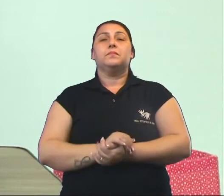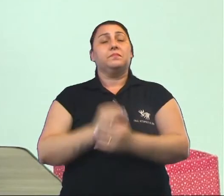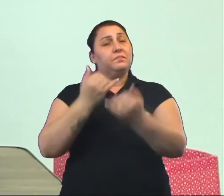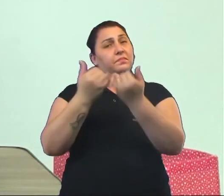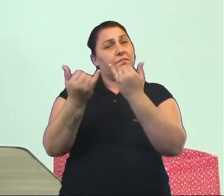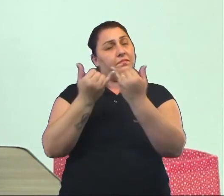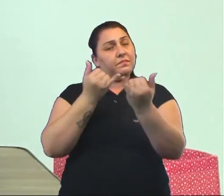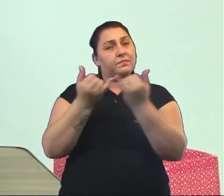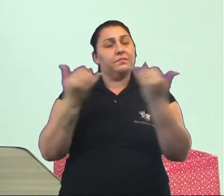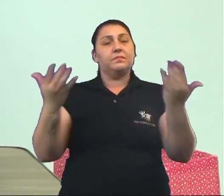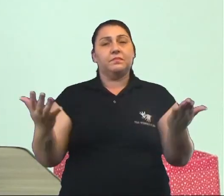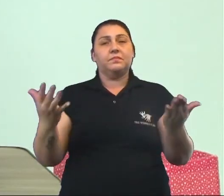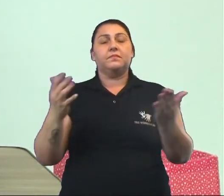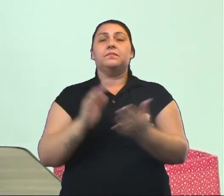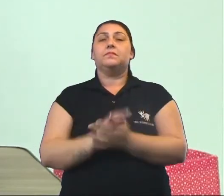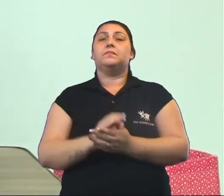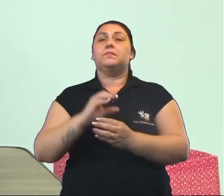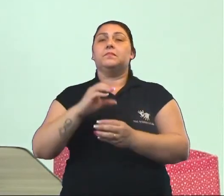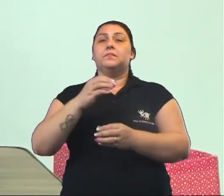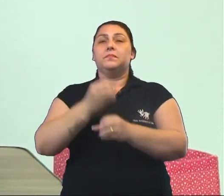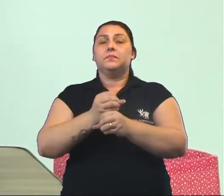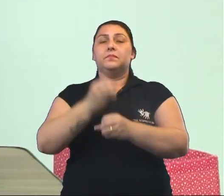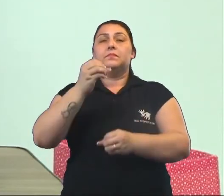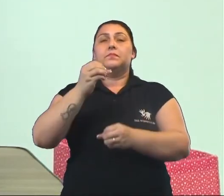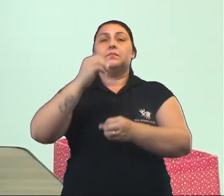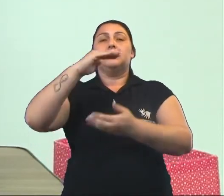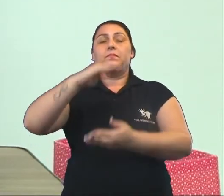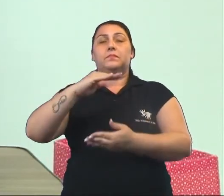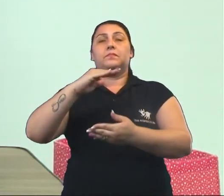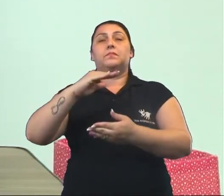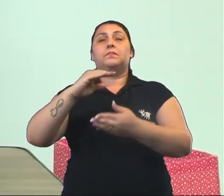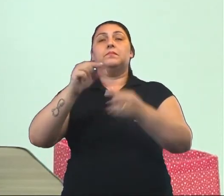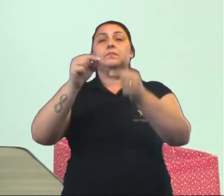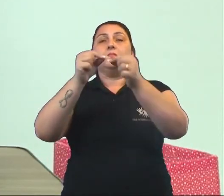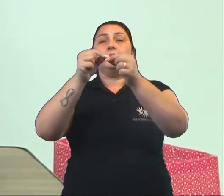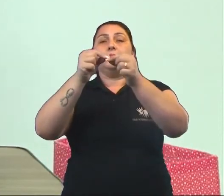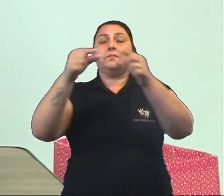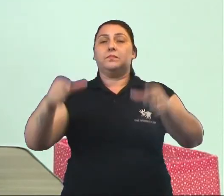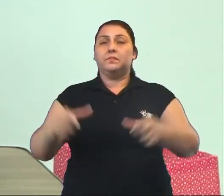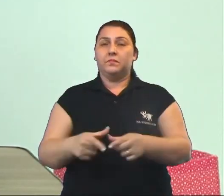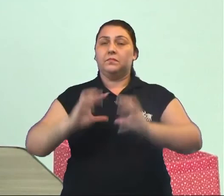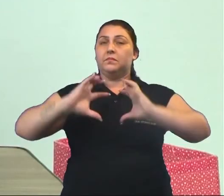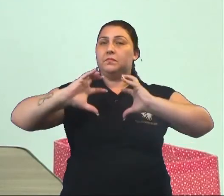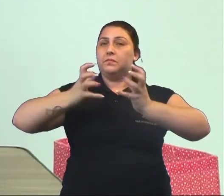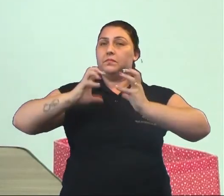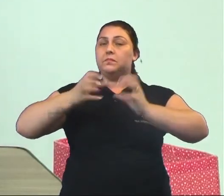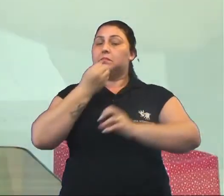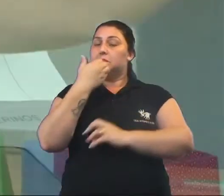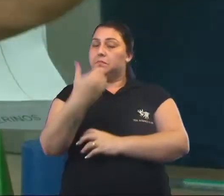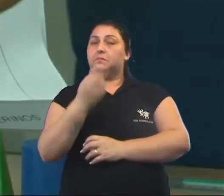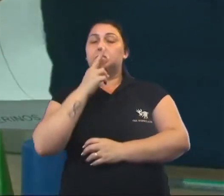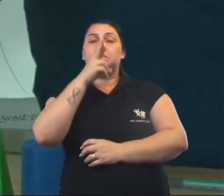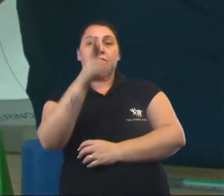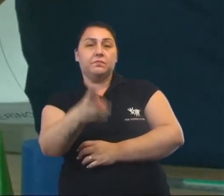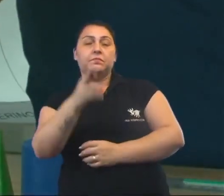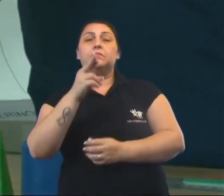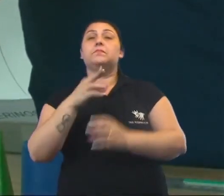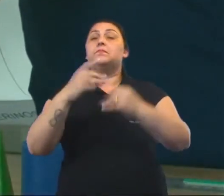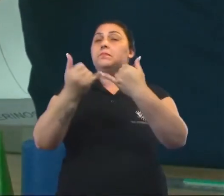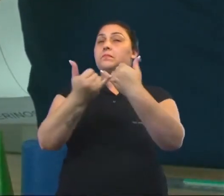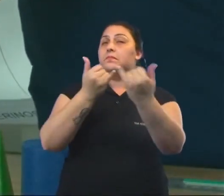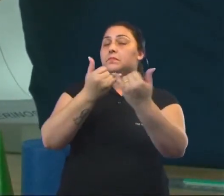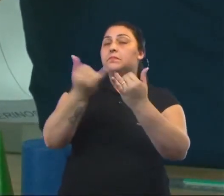assemelha ao formato do cilindro, do cone ou da esfera? Muito bem, para quem respondeu aí que ela se